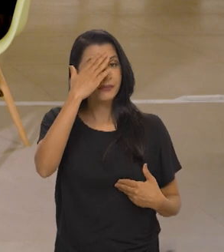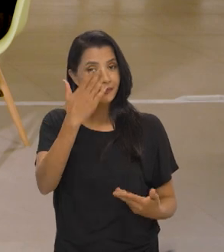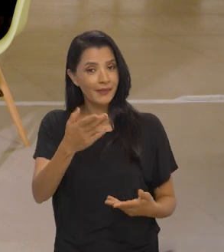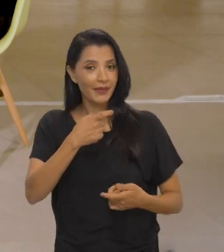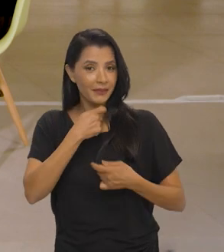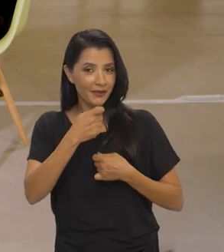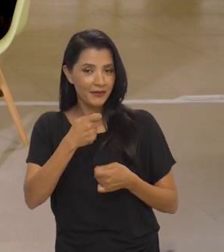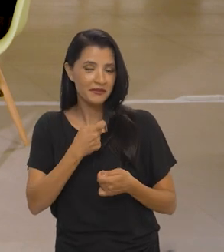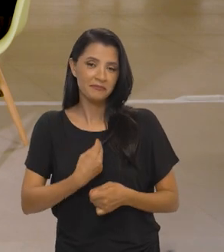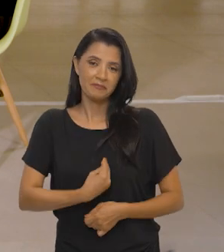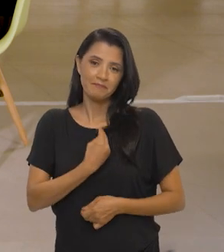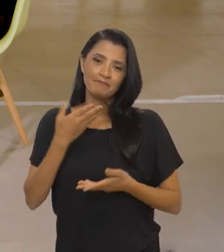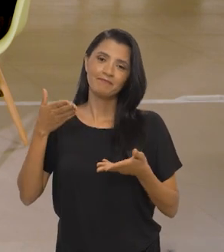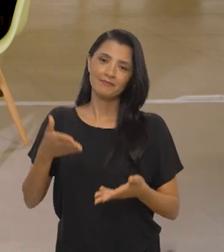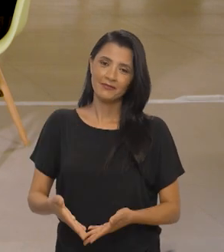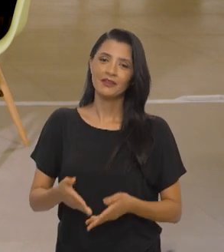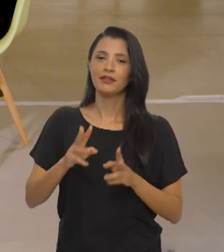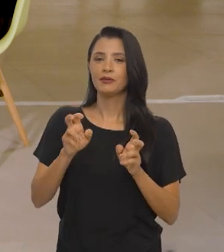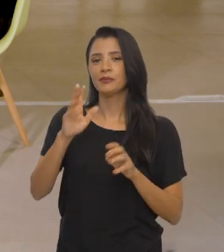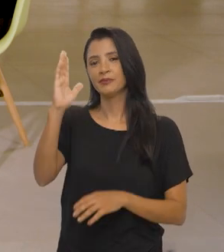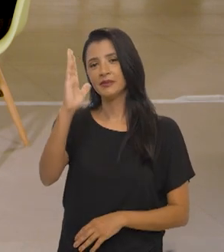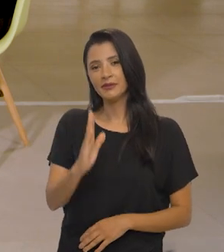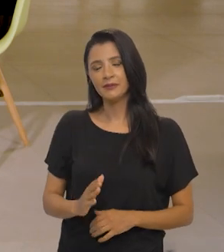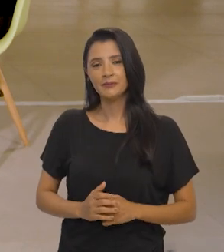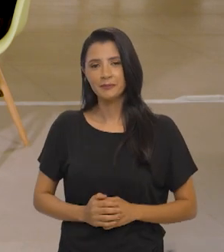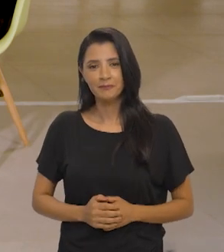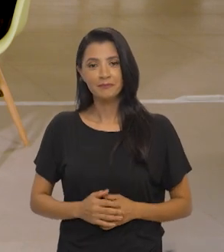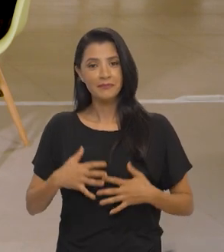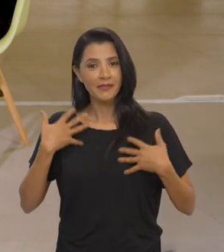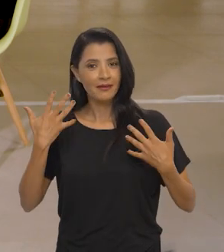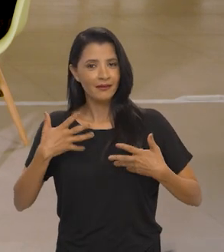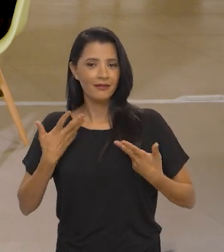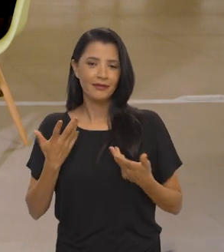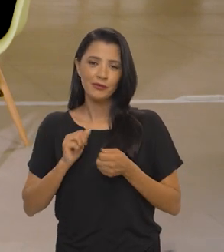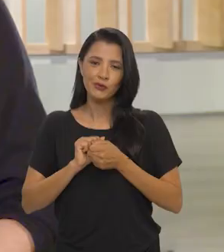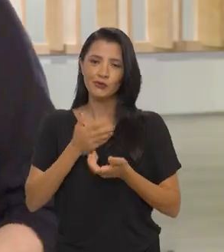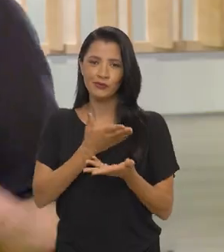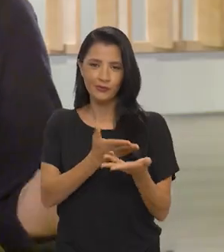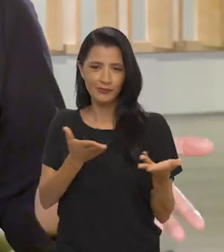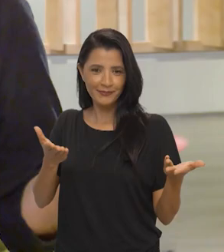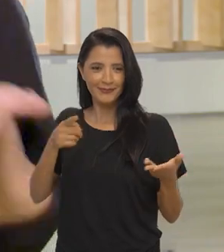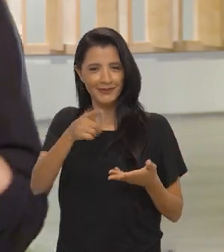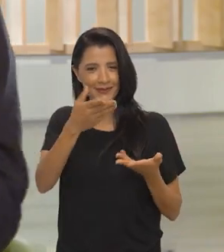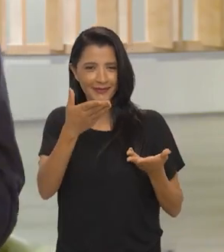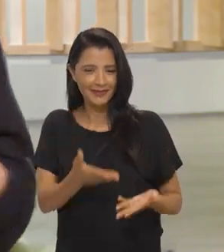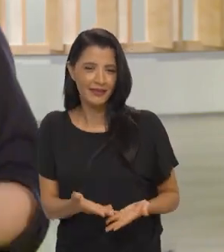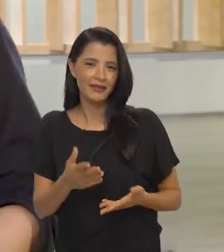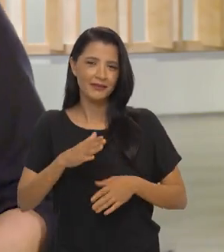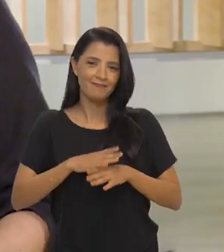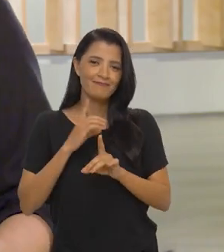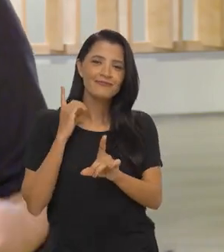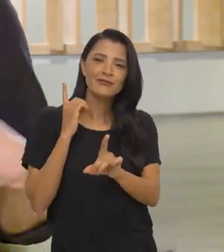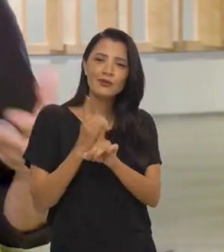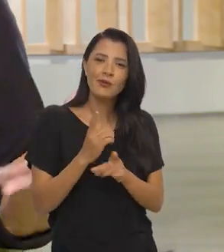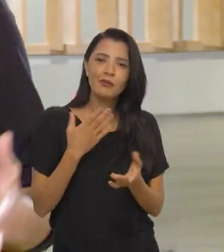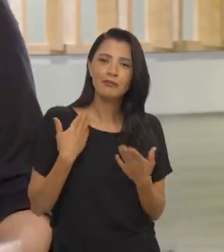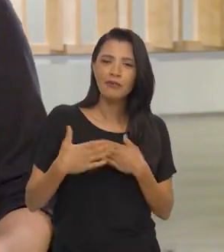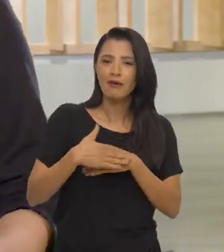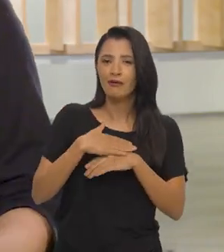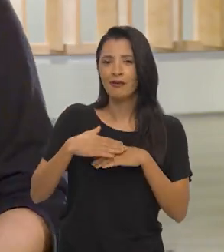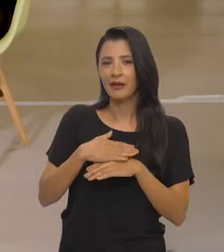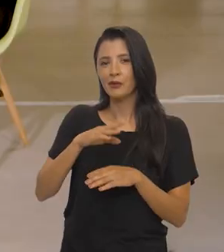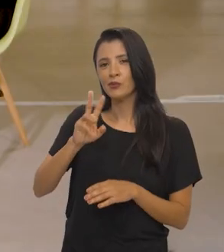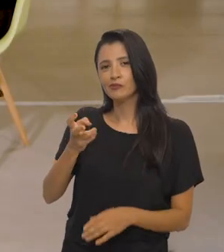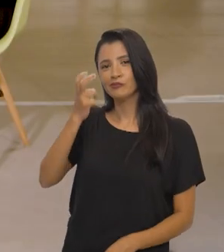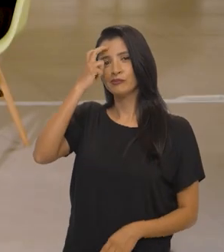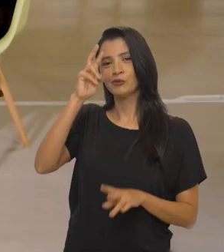Muito obrigada pela entrevista e pela presença aqui no Brasil em Pauta. Uma alegria estar aqui com vocês, com você, nesse encontro,